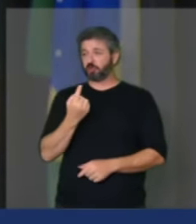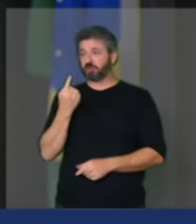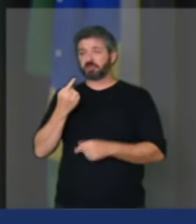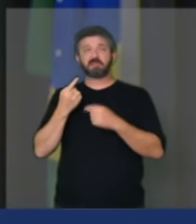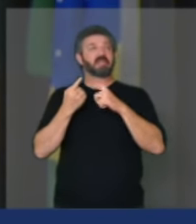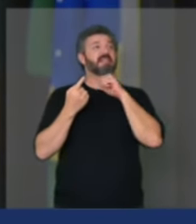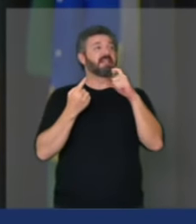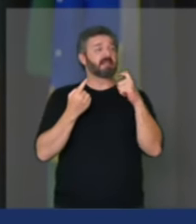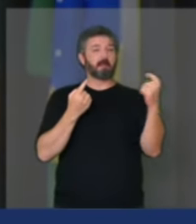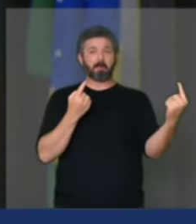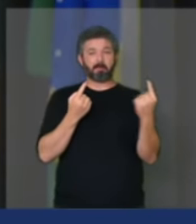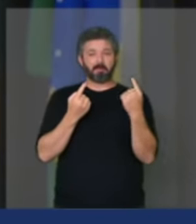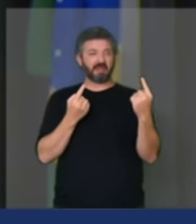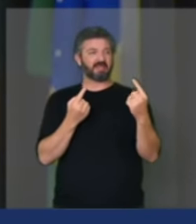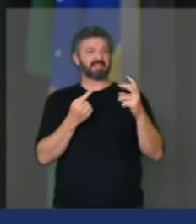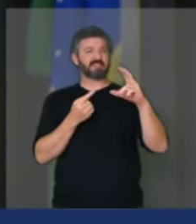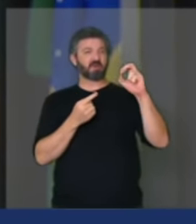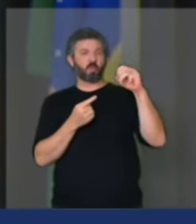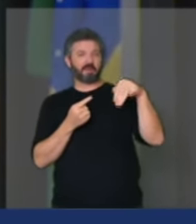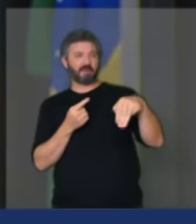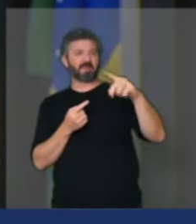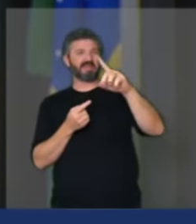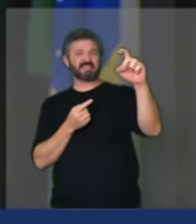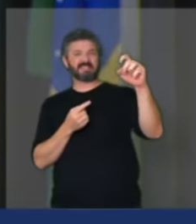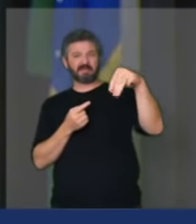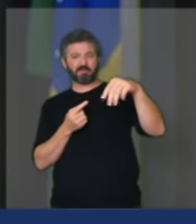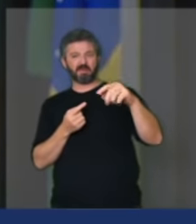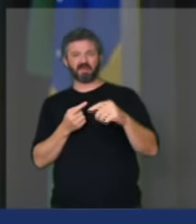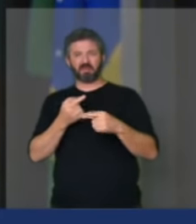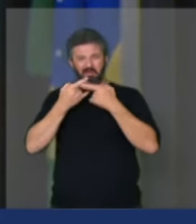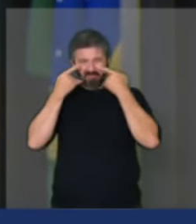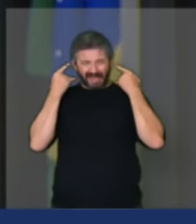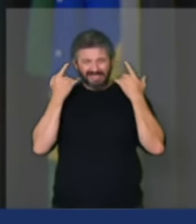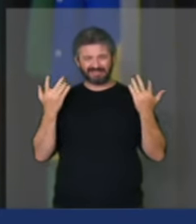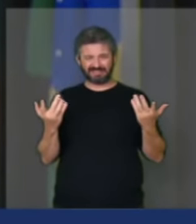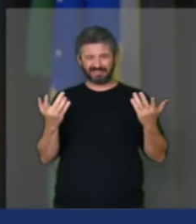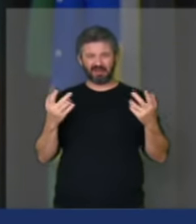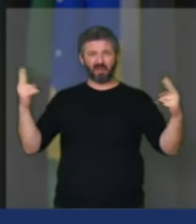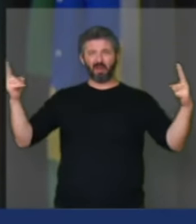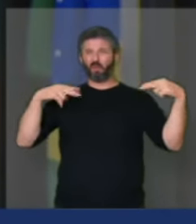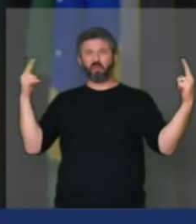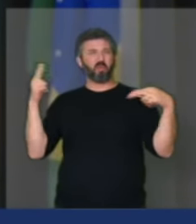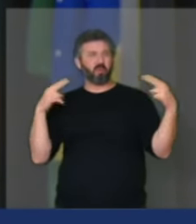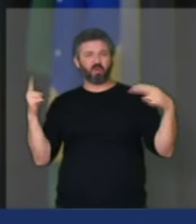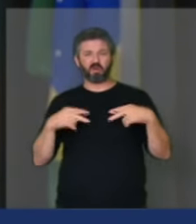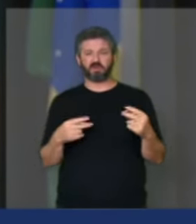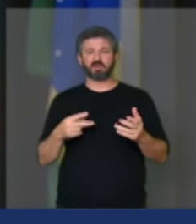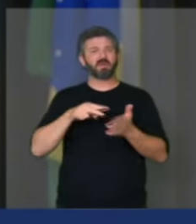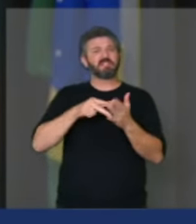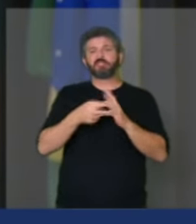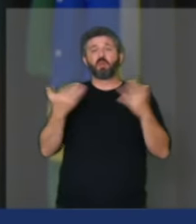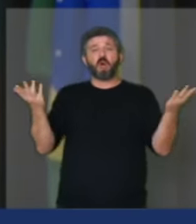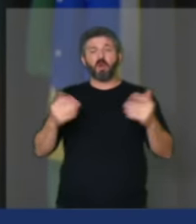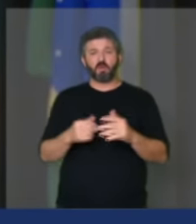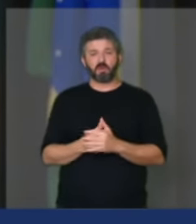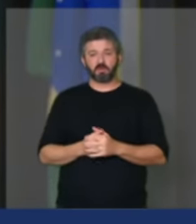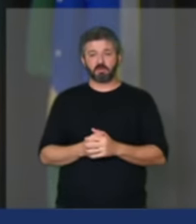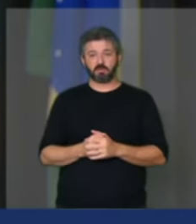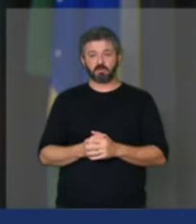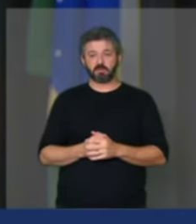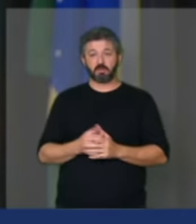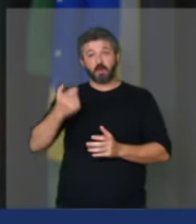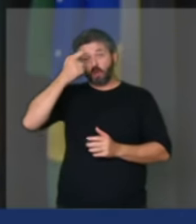ninguém próximo a 50 100 metros andar com máscara com vento não tem sentido isso é bom